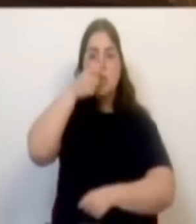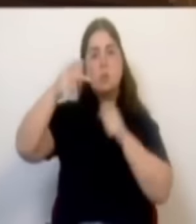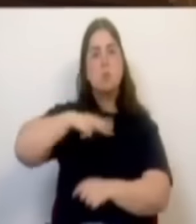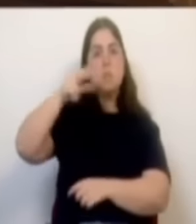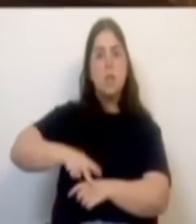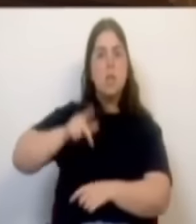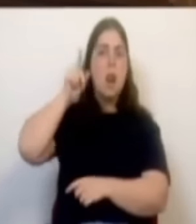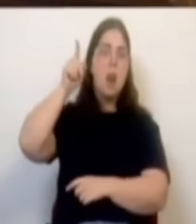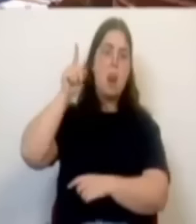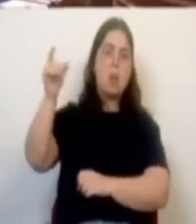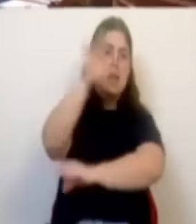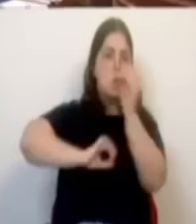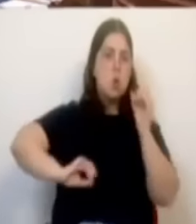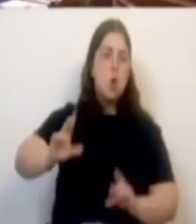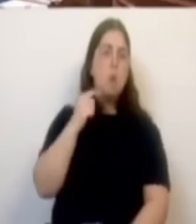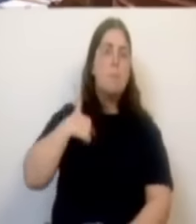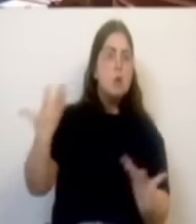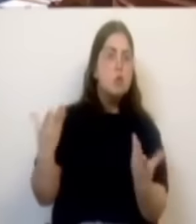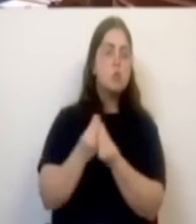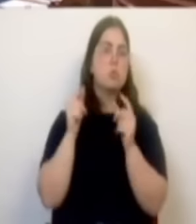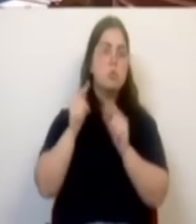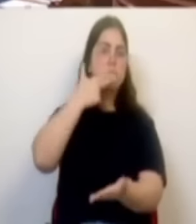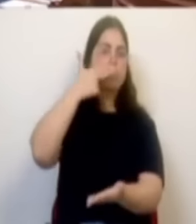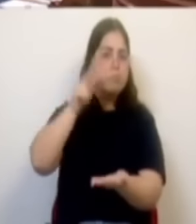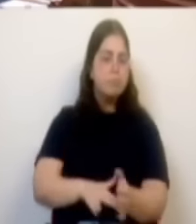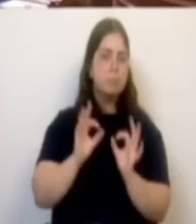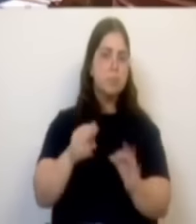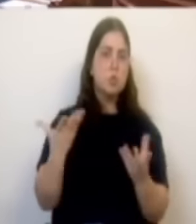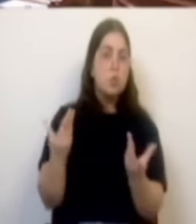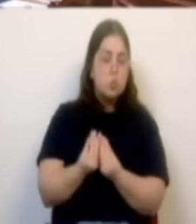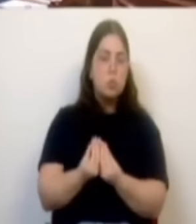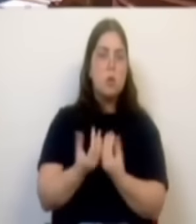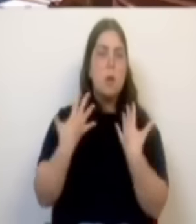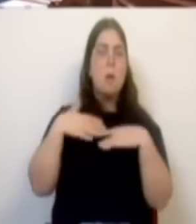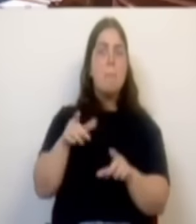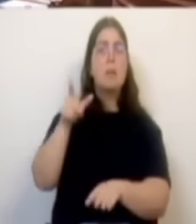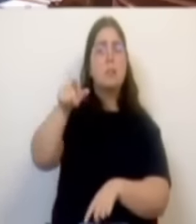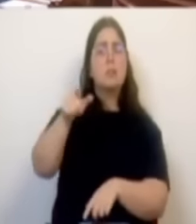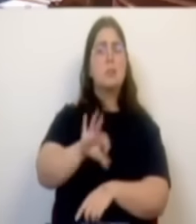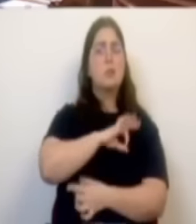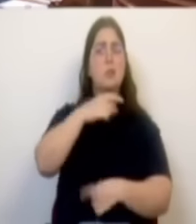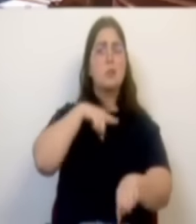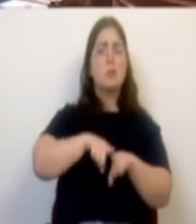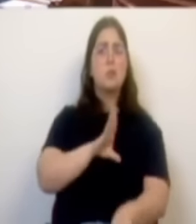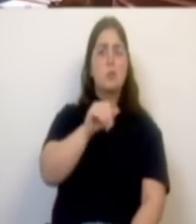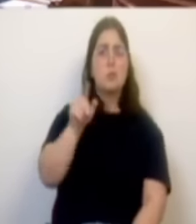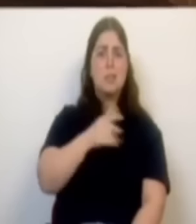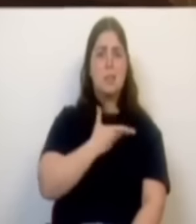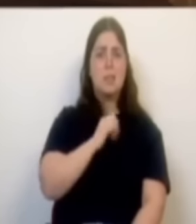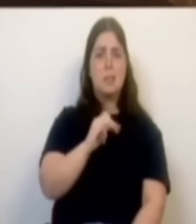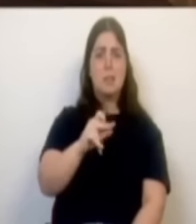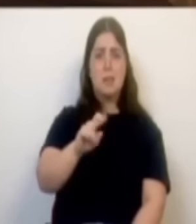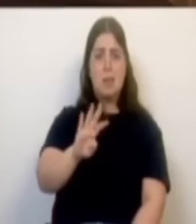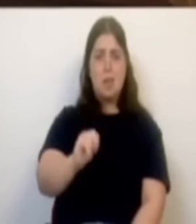viver na Europa. Eu estou com eles verdadeiramente. E ninguém vê o Sr. Deputado José Dias Fernandes. Além do mais,